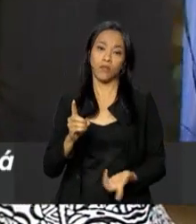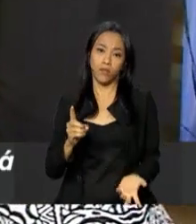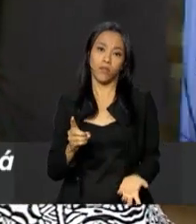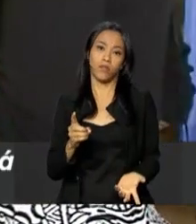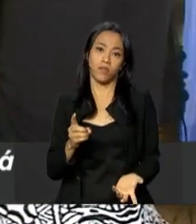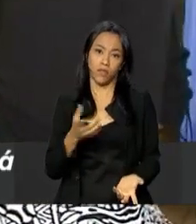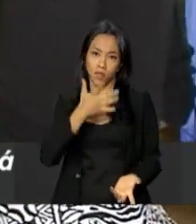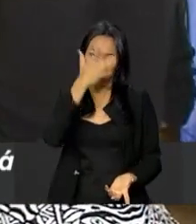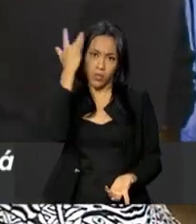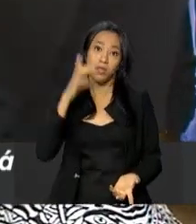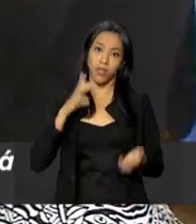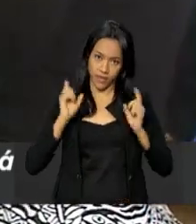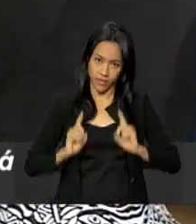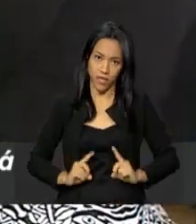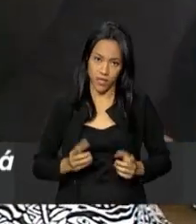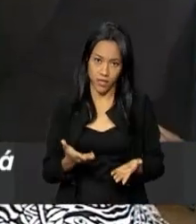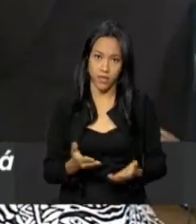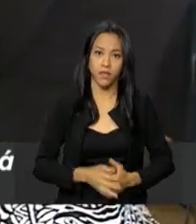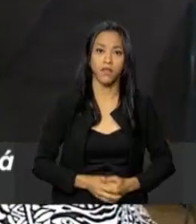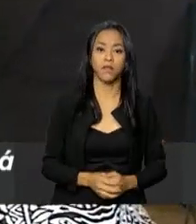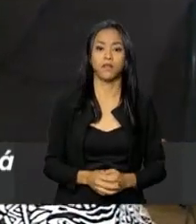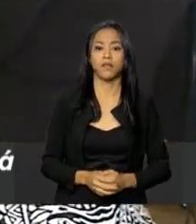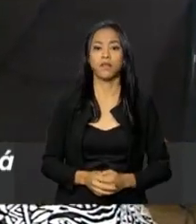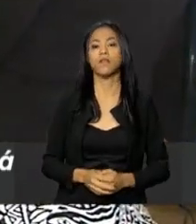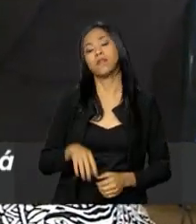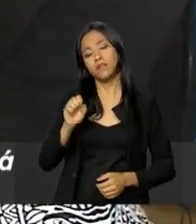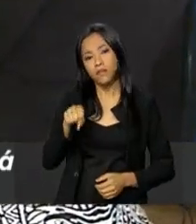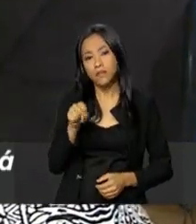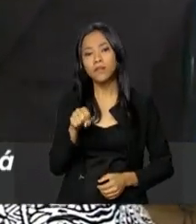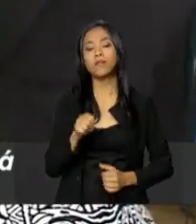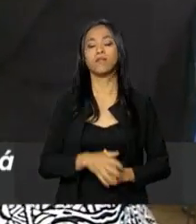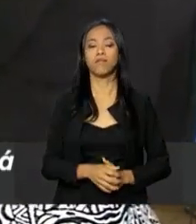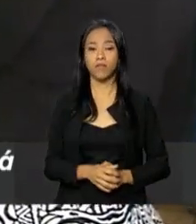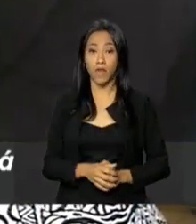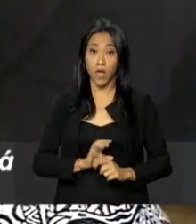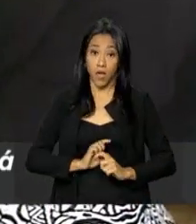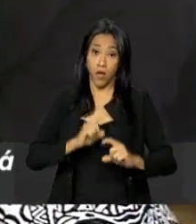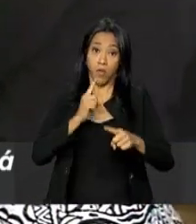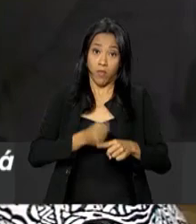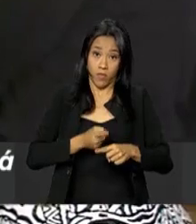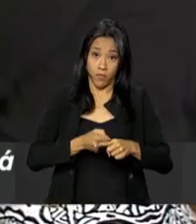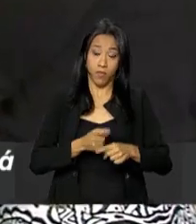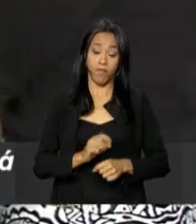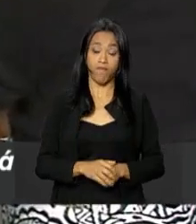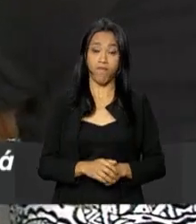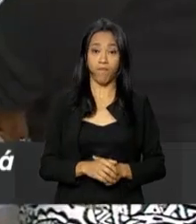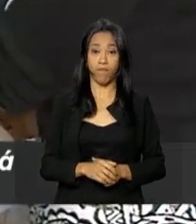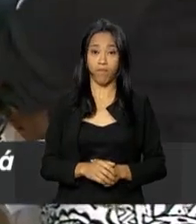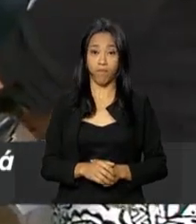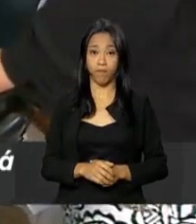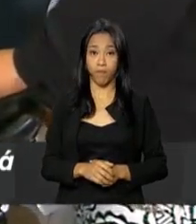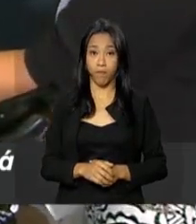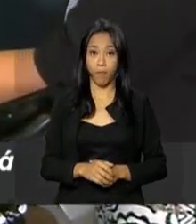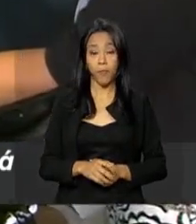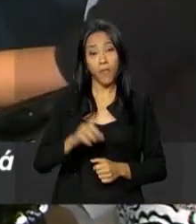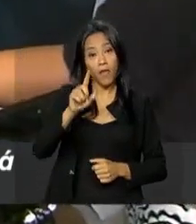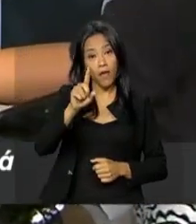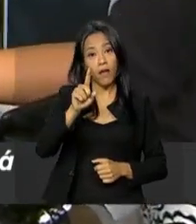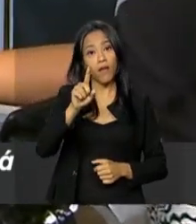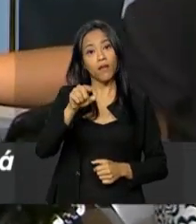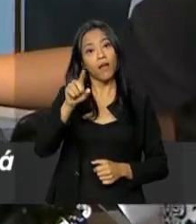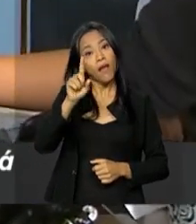direitos também das pessoas com deficiência? Sem dúvida, sem dúvida, porque é através